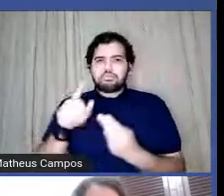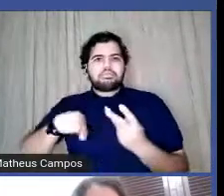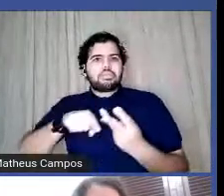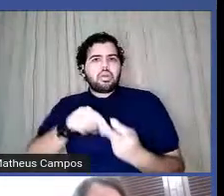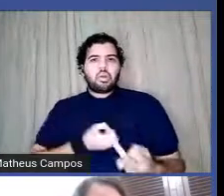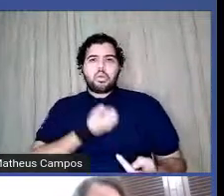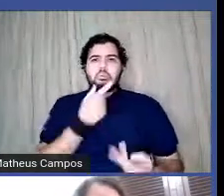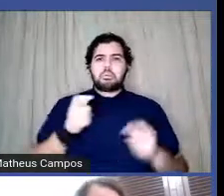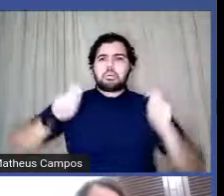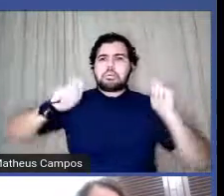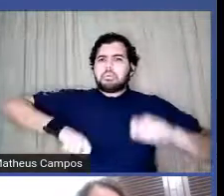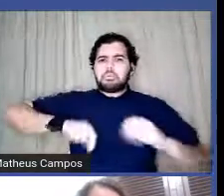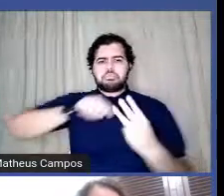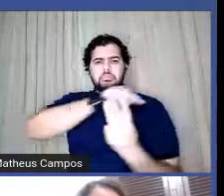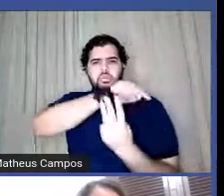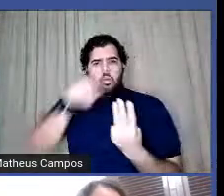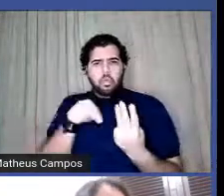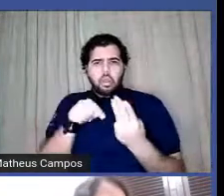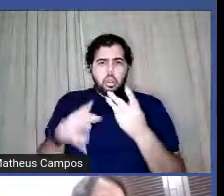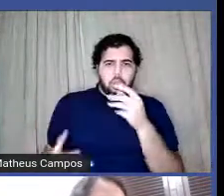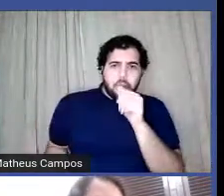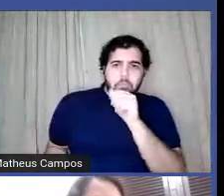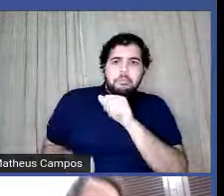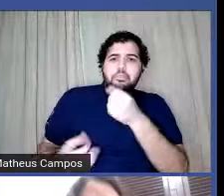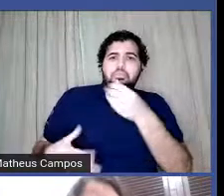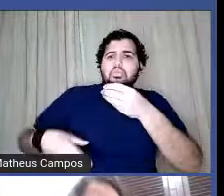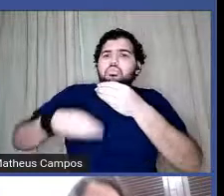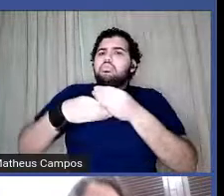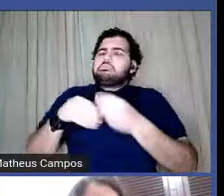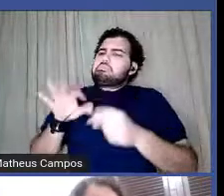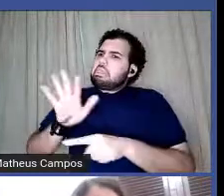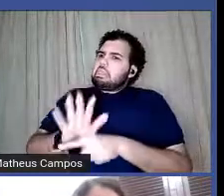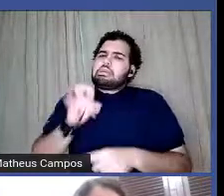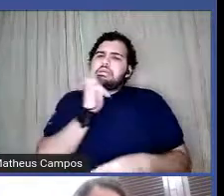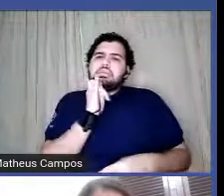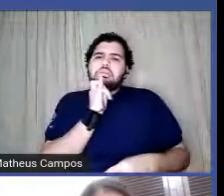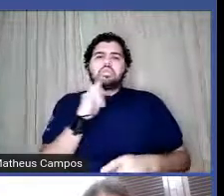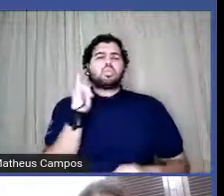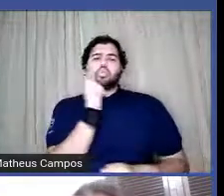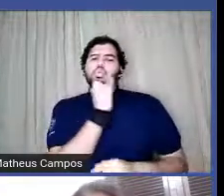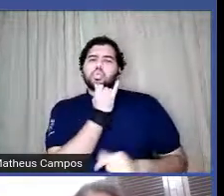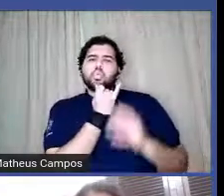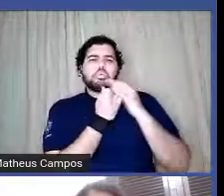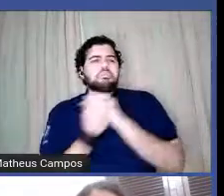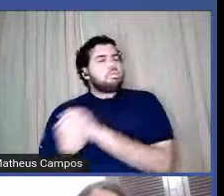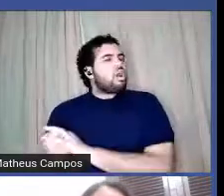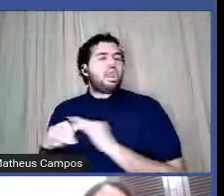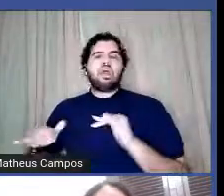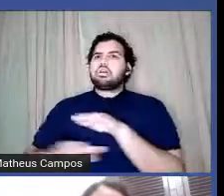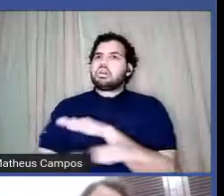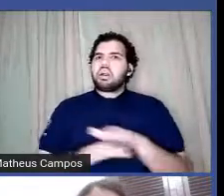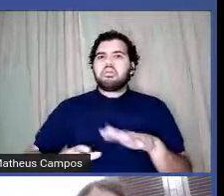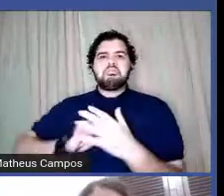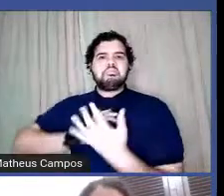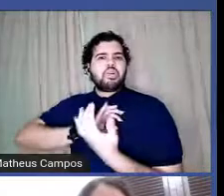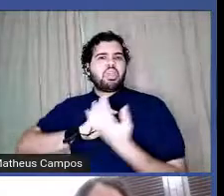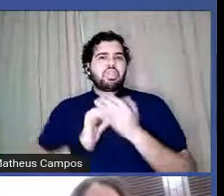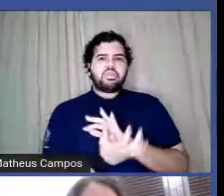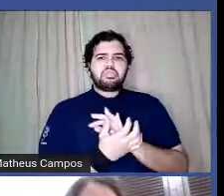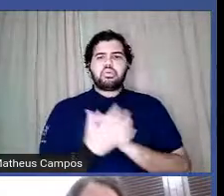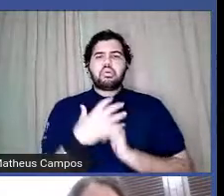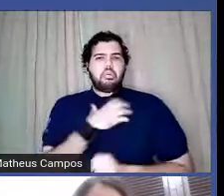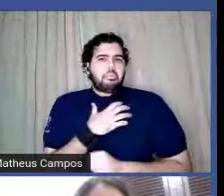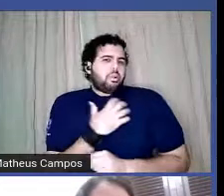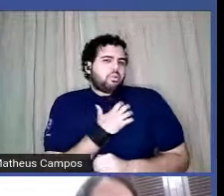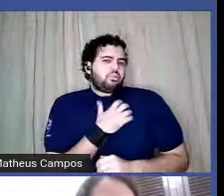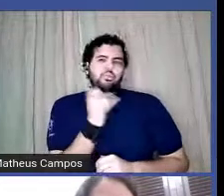te ajudar a curar até algumas tristezas, né? A ressignificar o que você está sentindo de uma